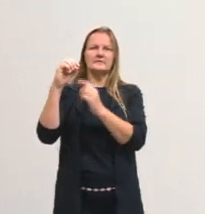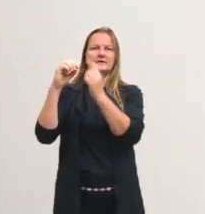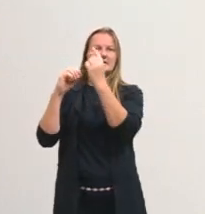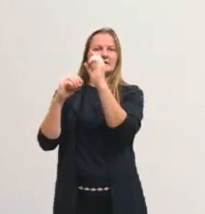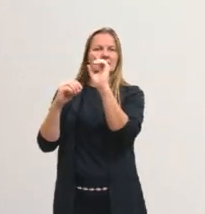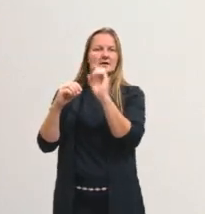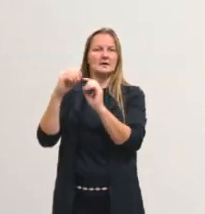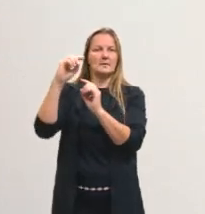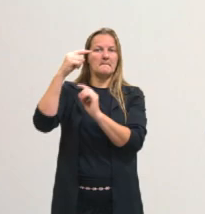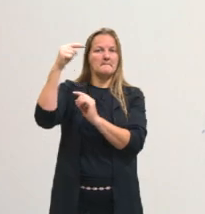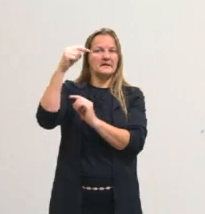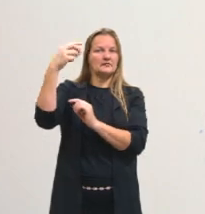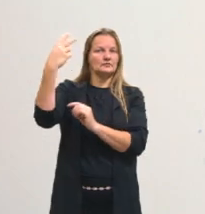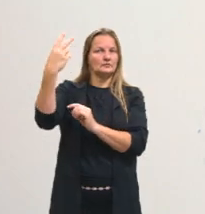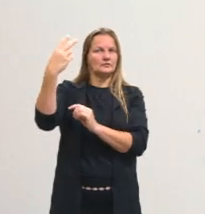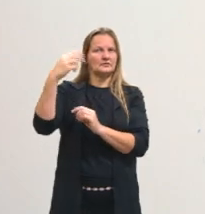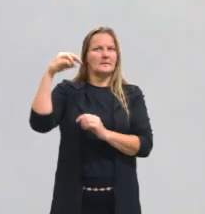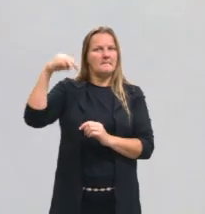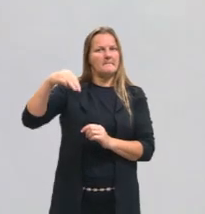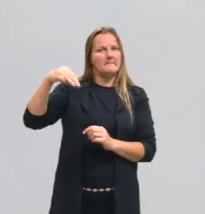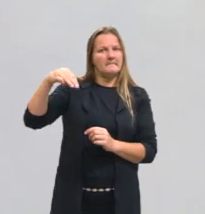2 metros.